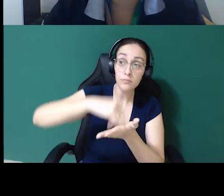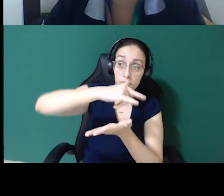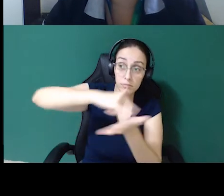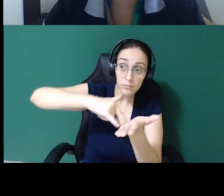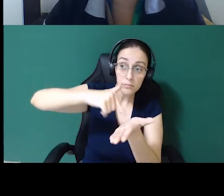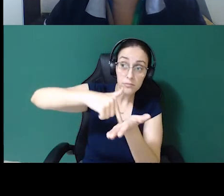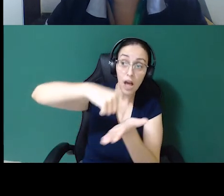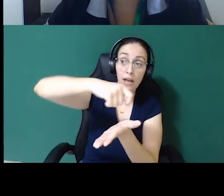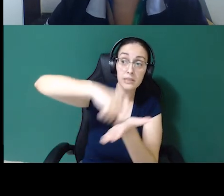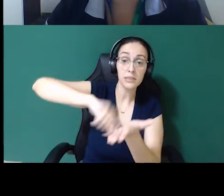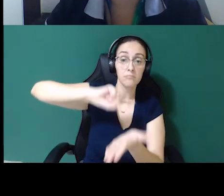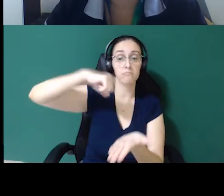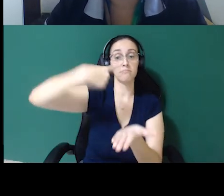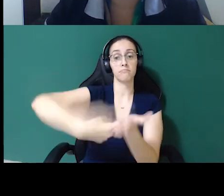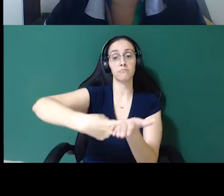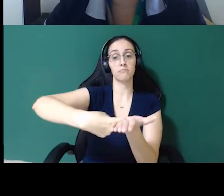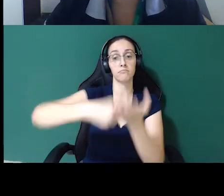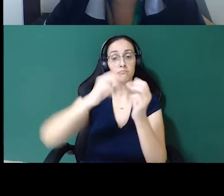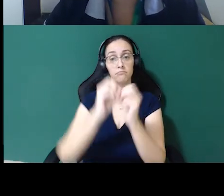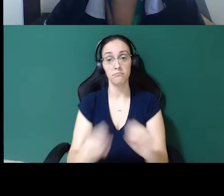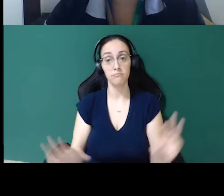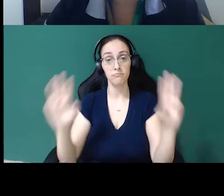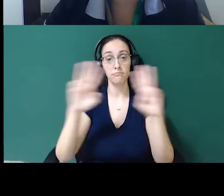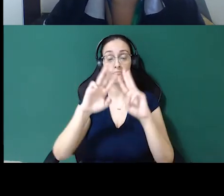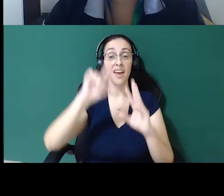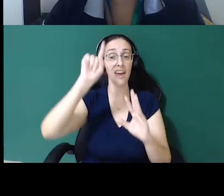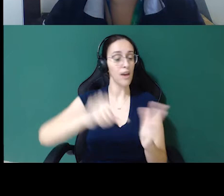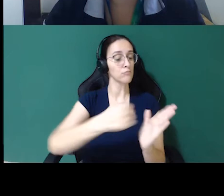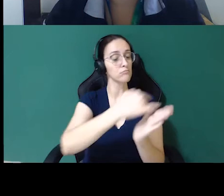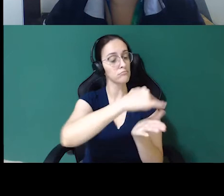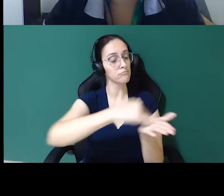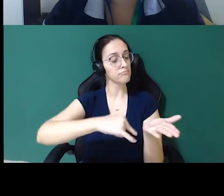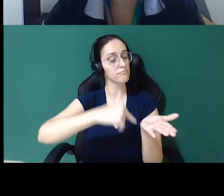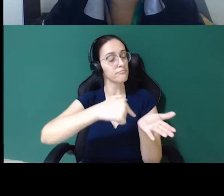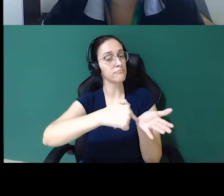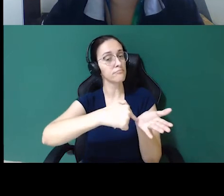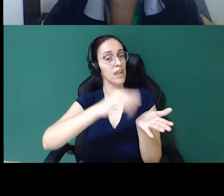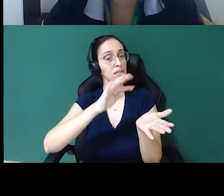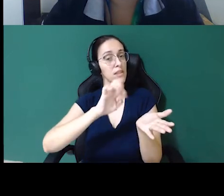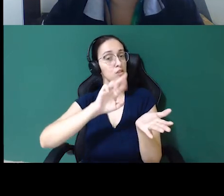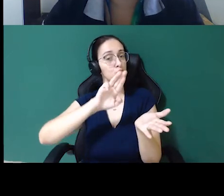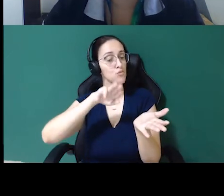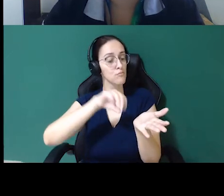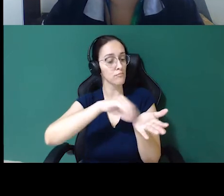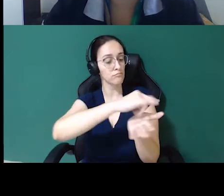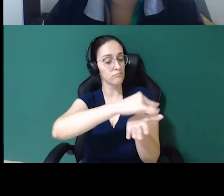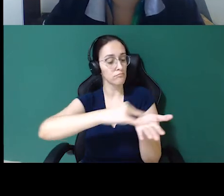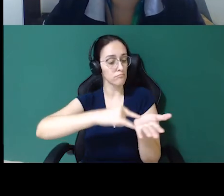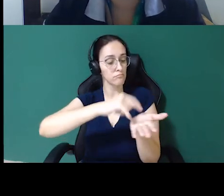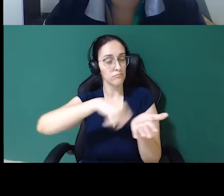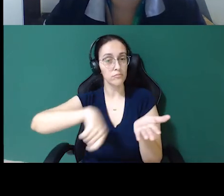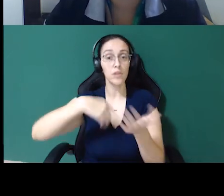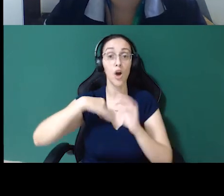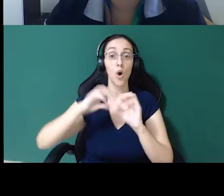esse compromisso com a ONU. É um termo mesmo que ele pode assinar junto à ONU